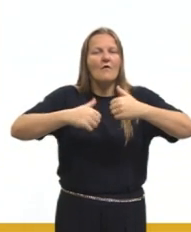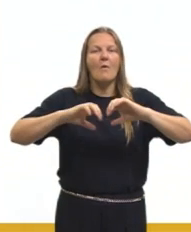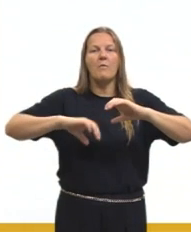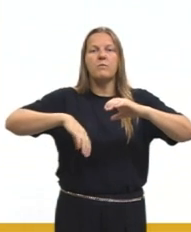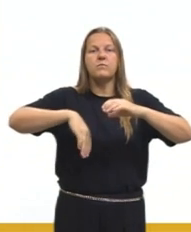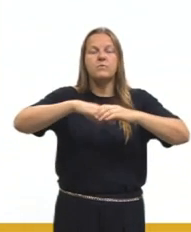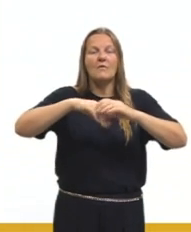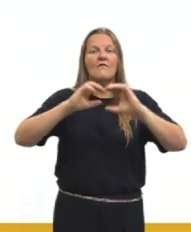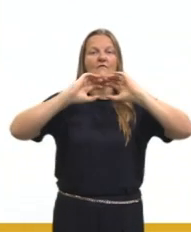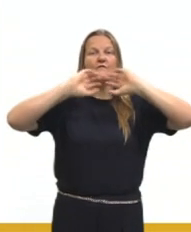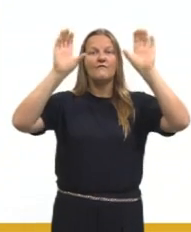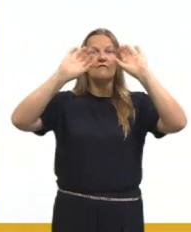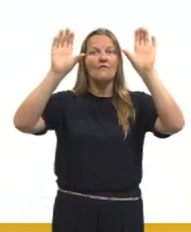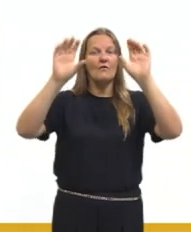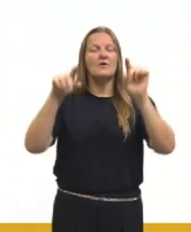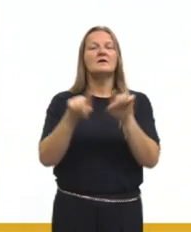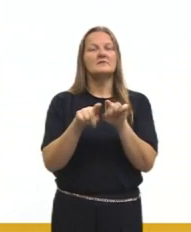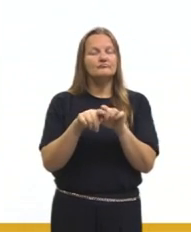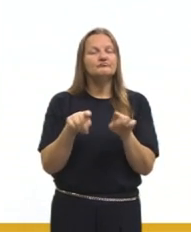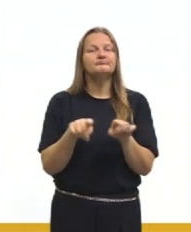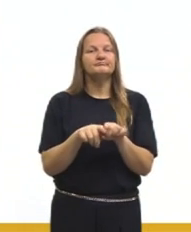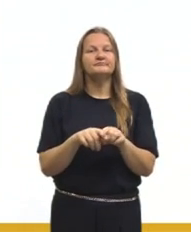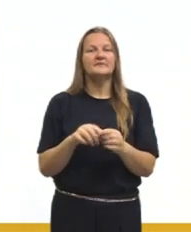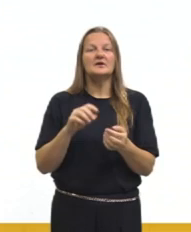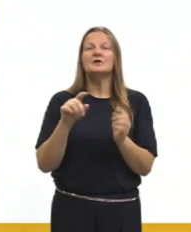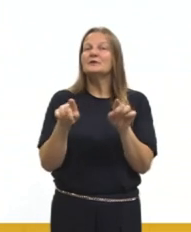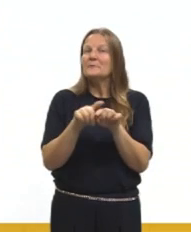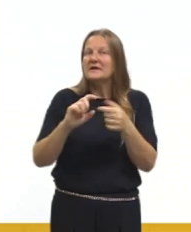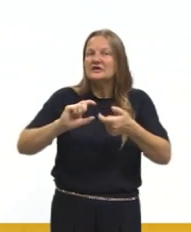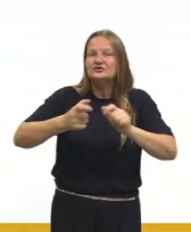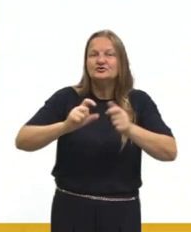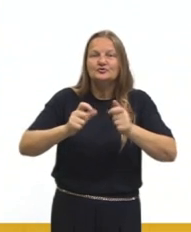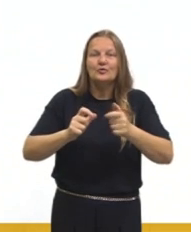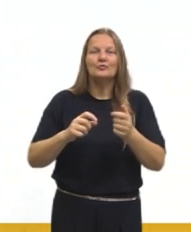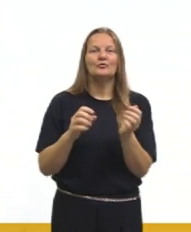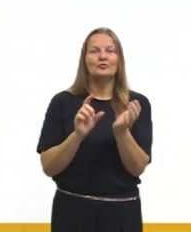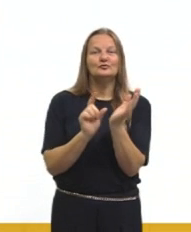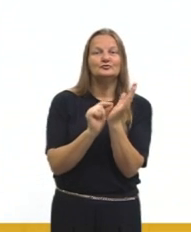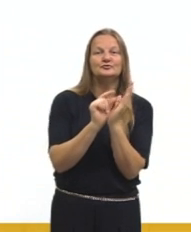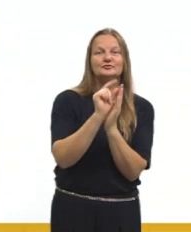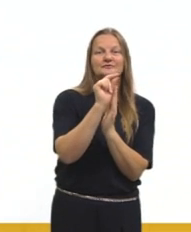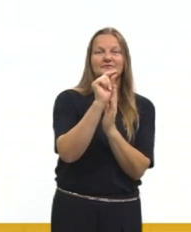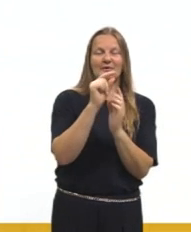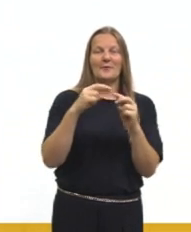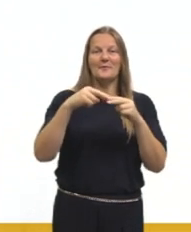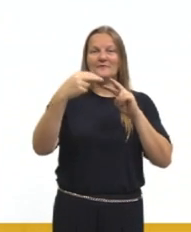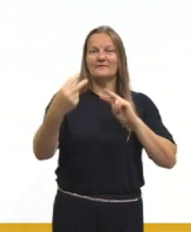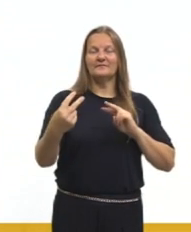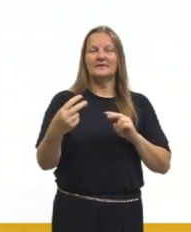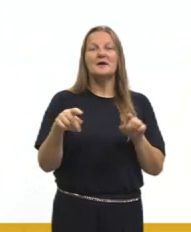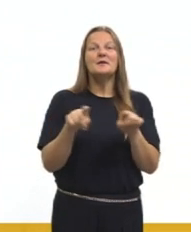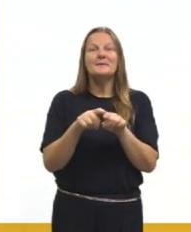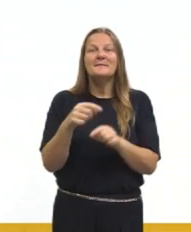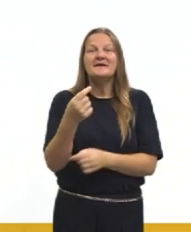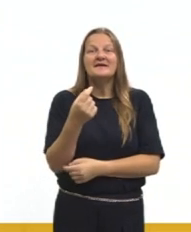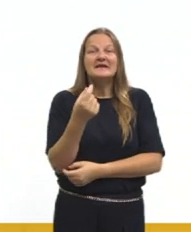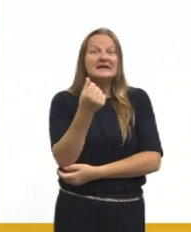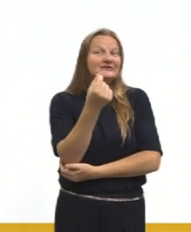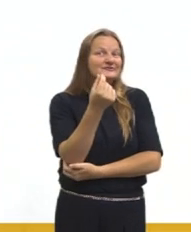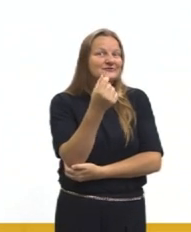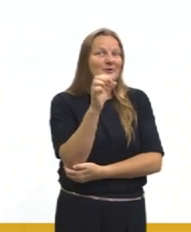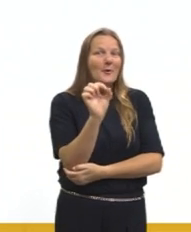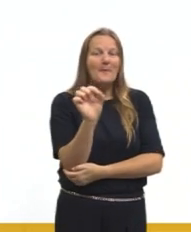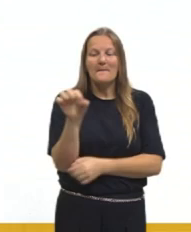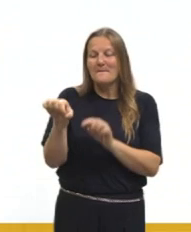Também ali a parte de jogos digitais. Uma questão específica falou sobre as moedas que são utilizadas nesses